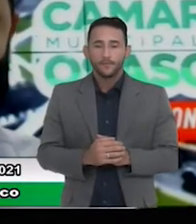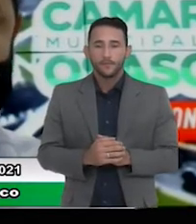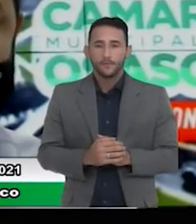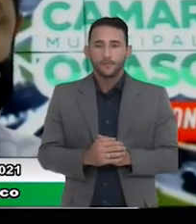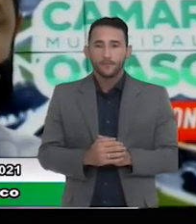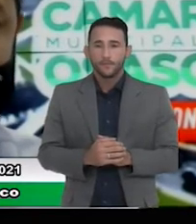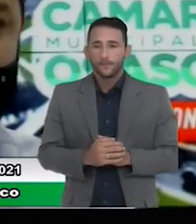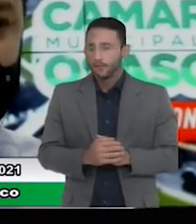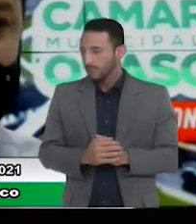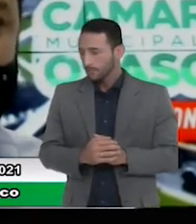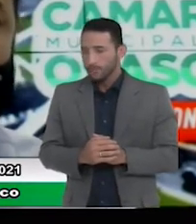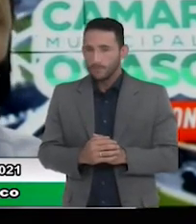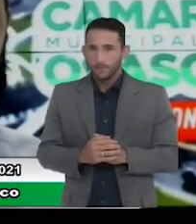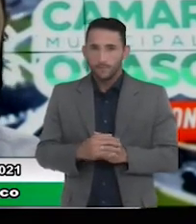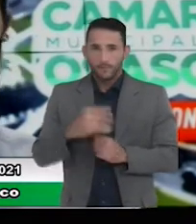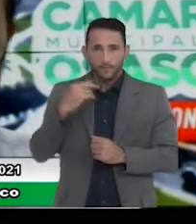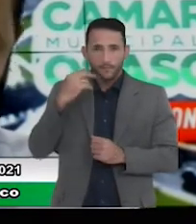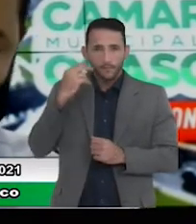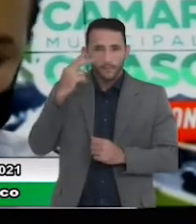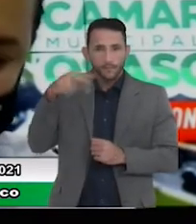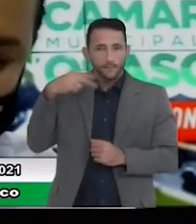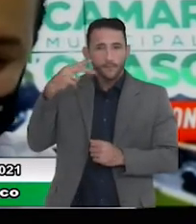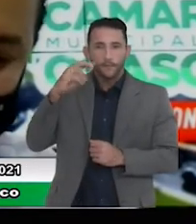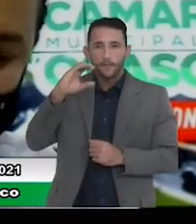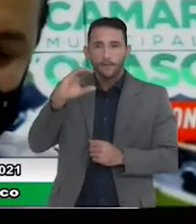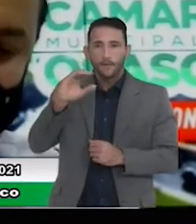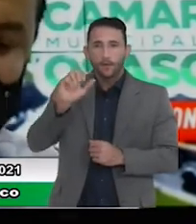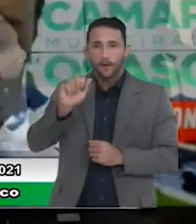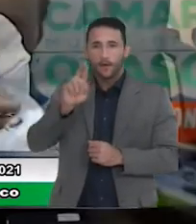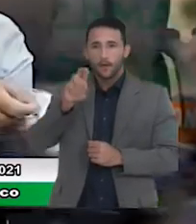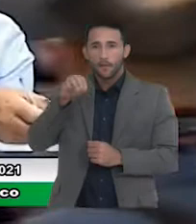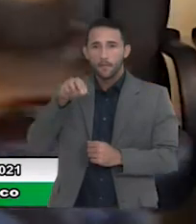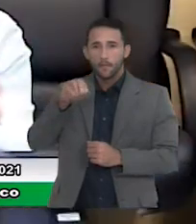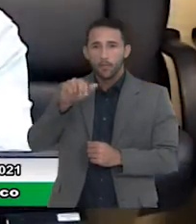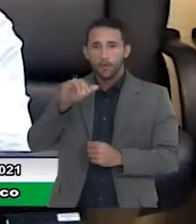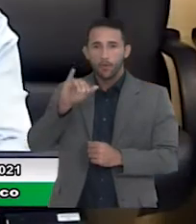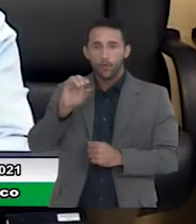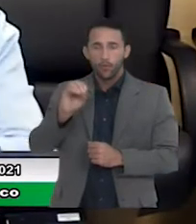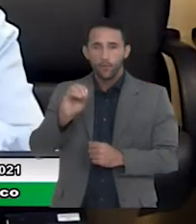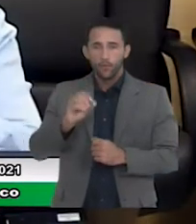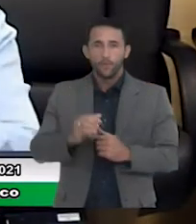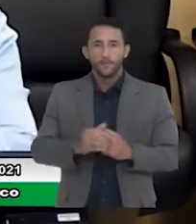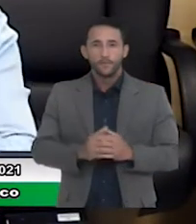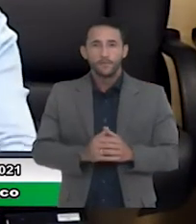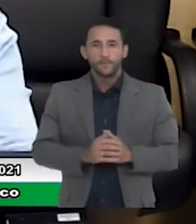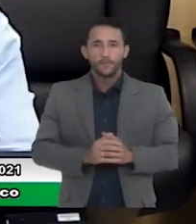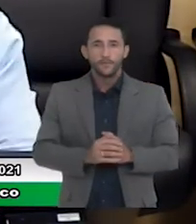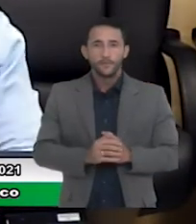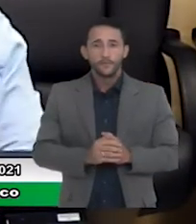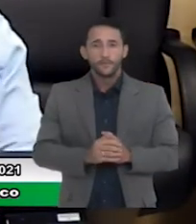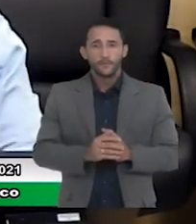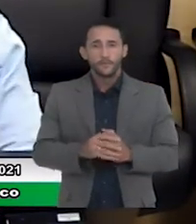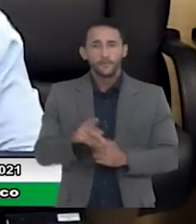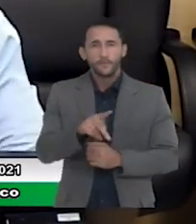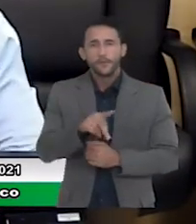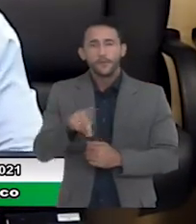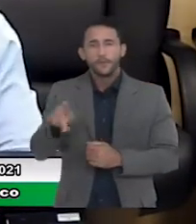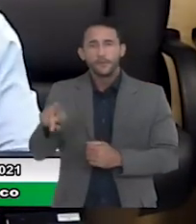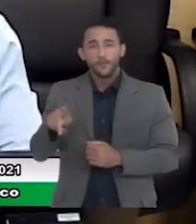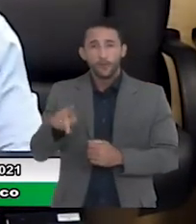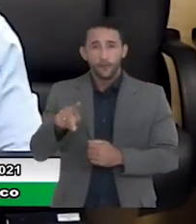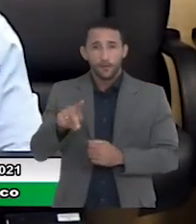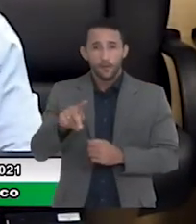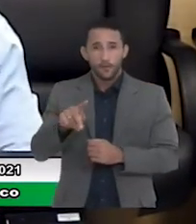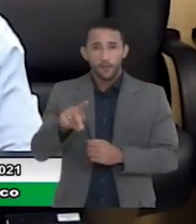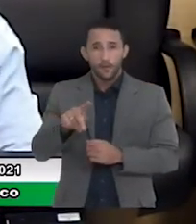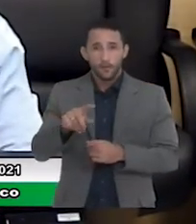Carmonio Bastos, e presidente, assim que os